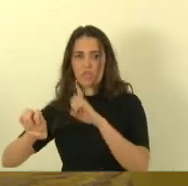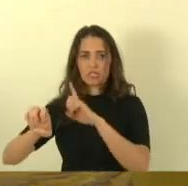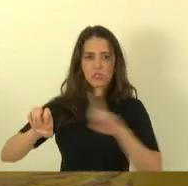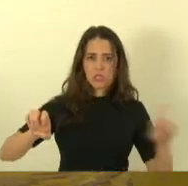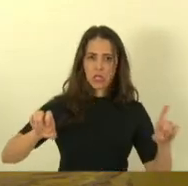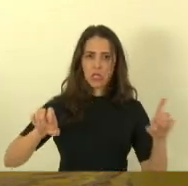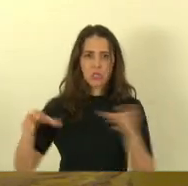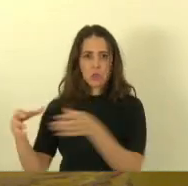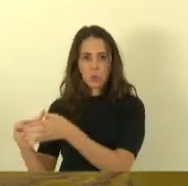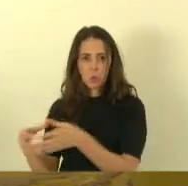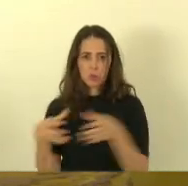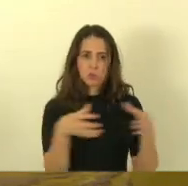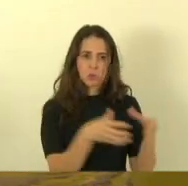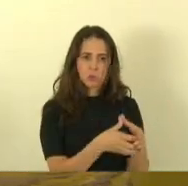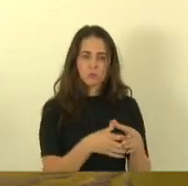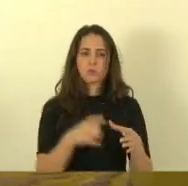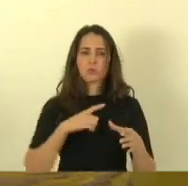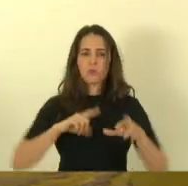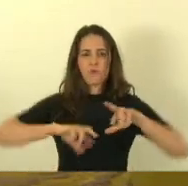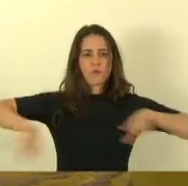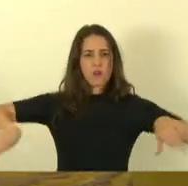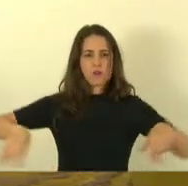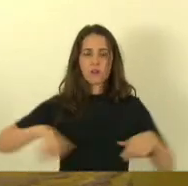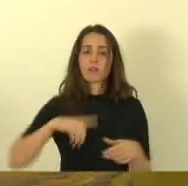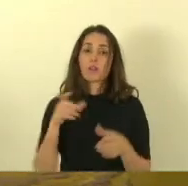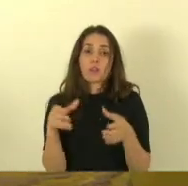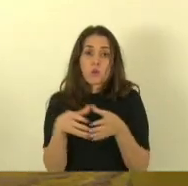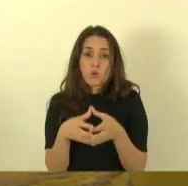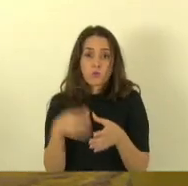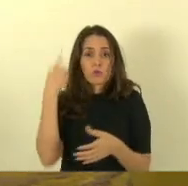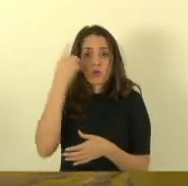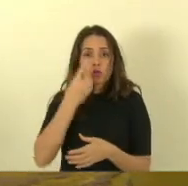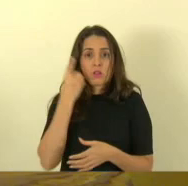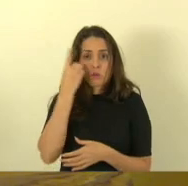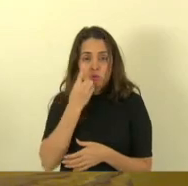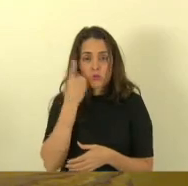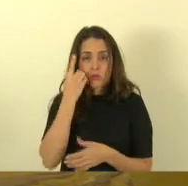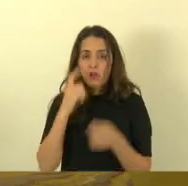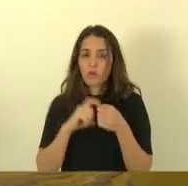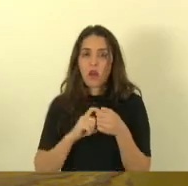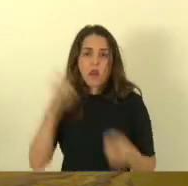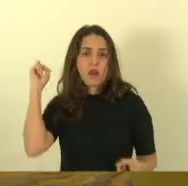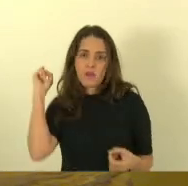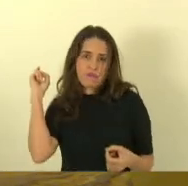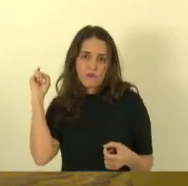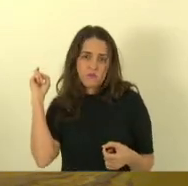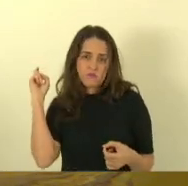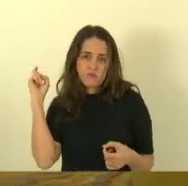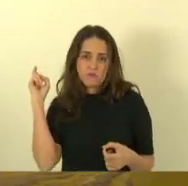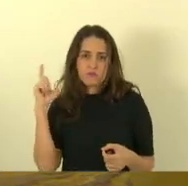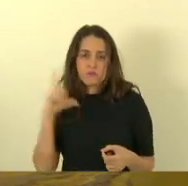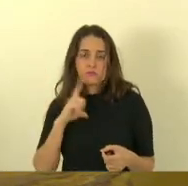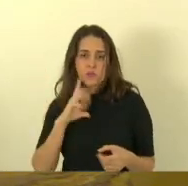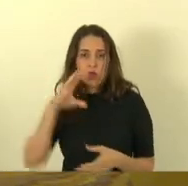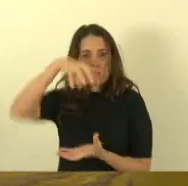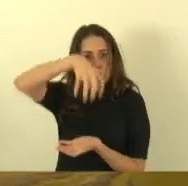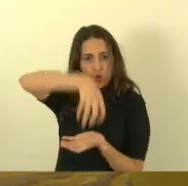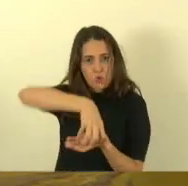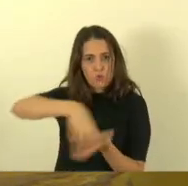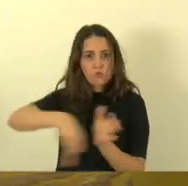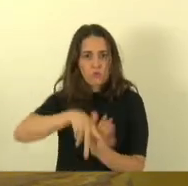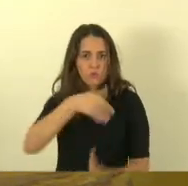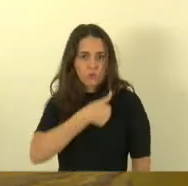direita, tem deputado independente, tem deputado de centro. Mas